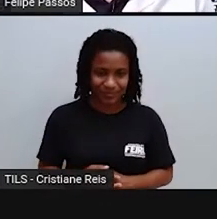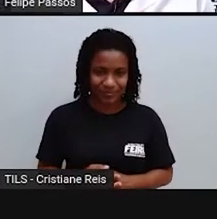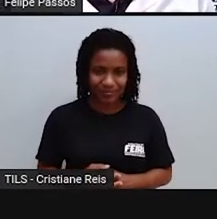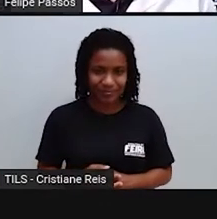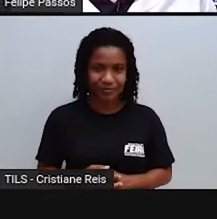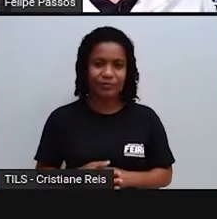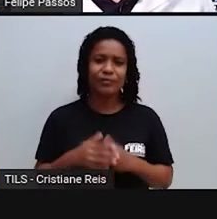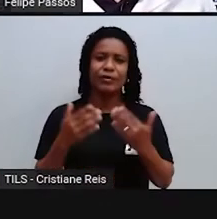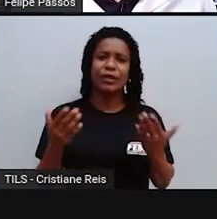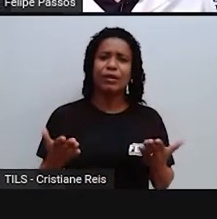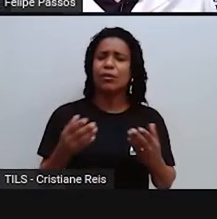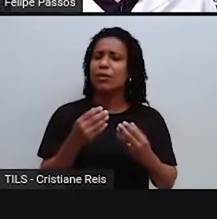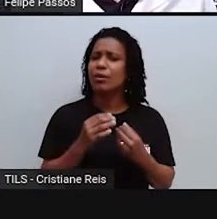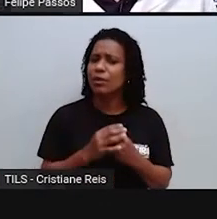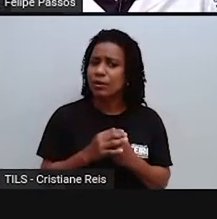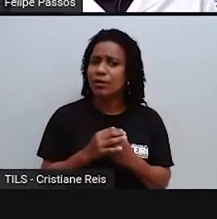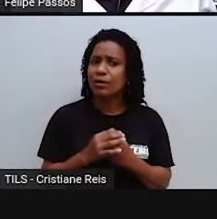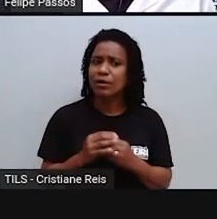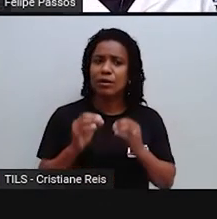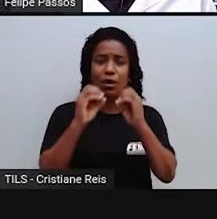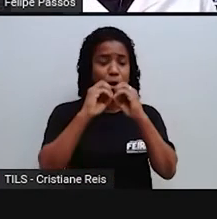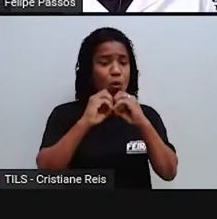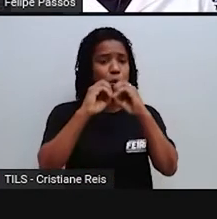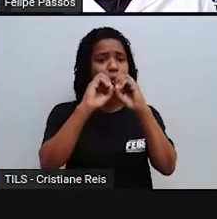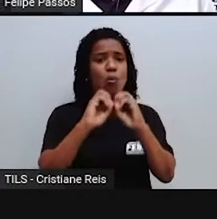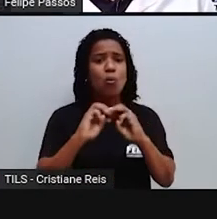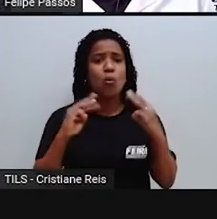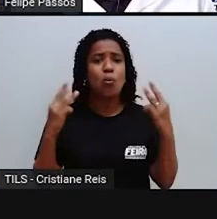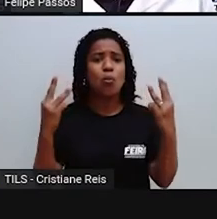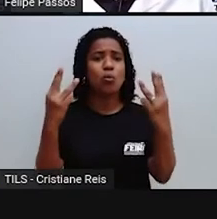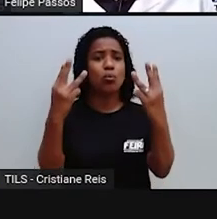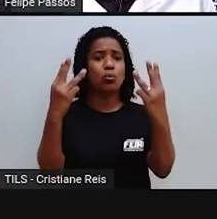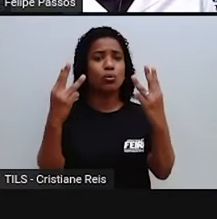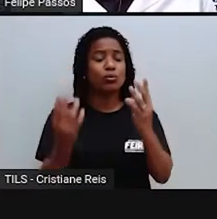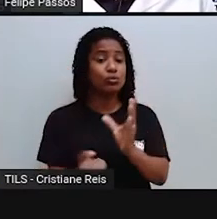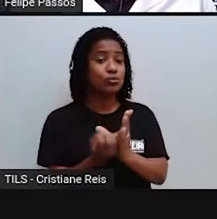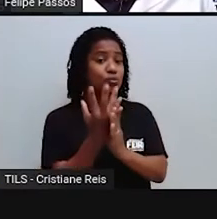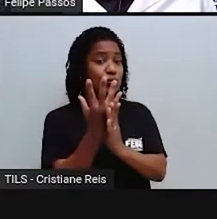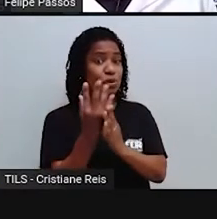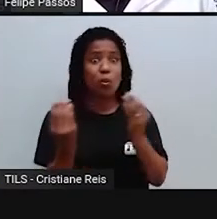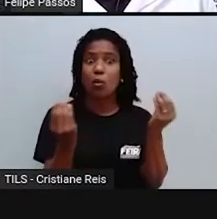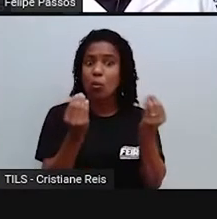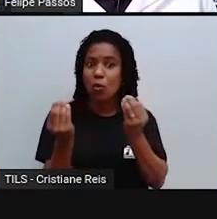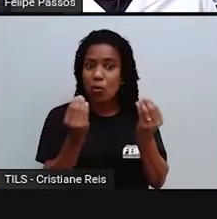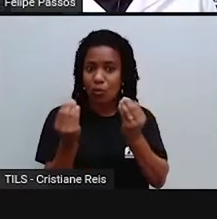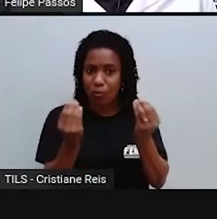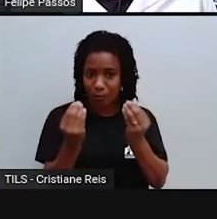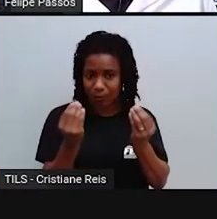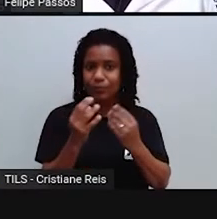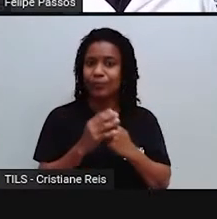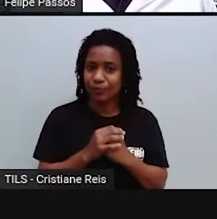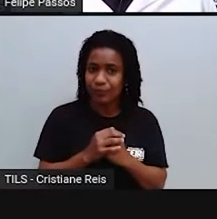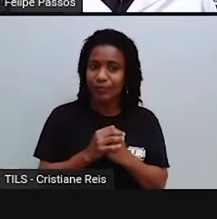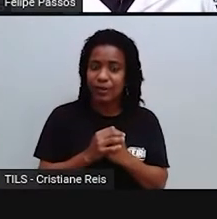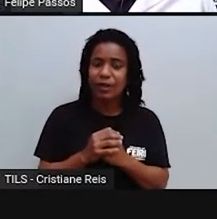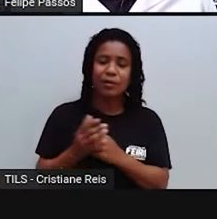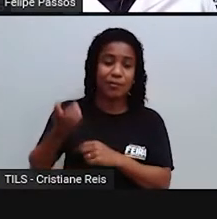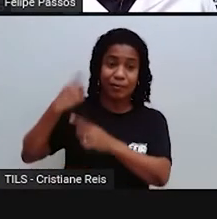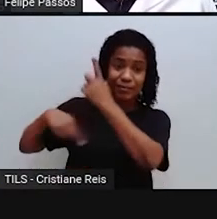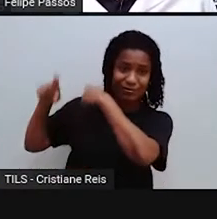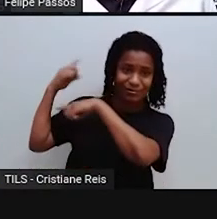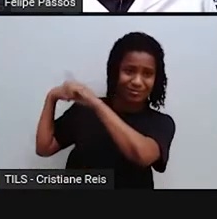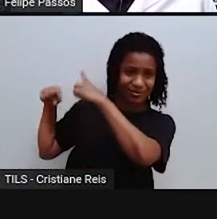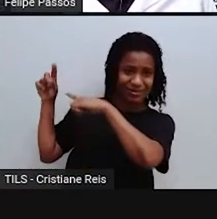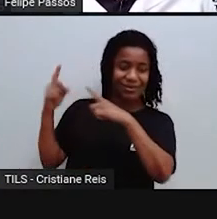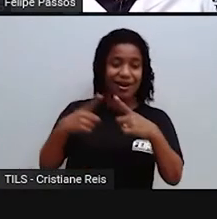que momento e que contexto foi que surgiu essa organização das Nações Unidas, a ONU. Vocês devem saber que existiu uma guerra,